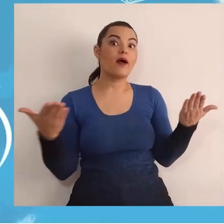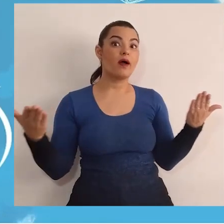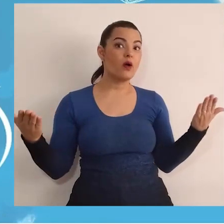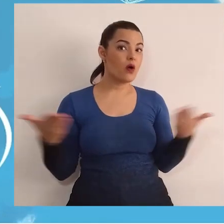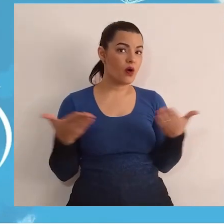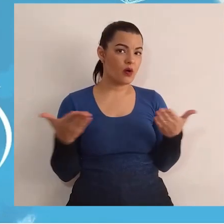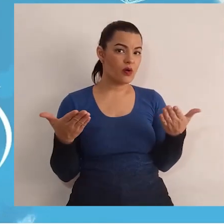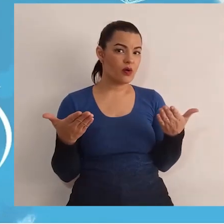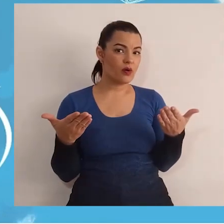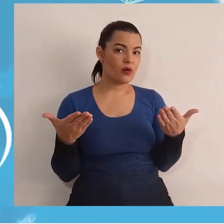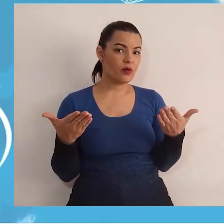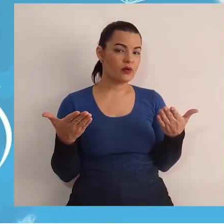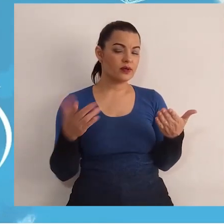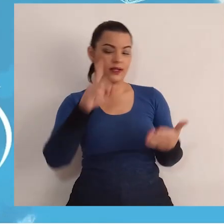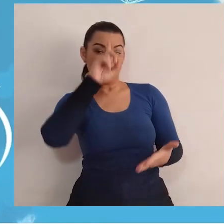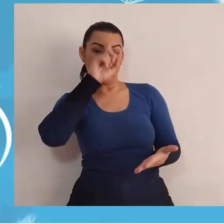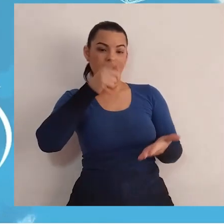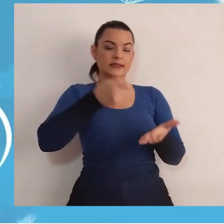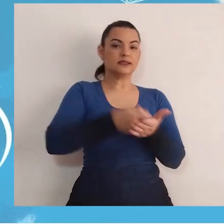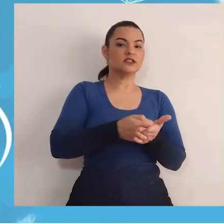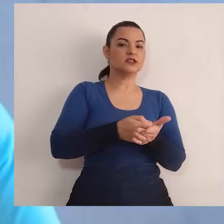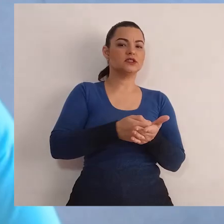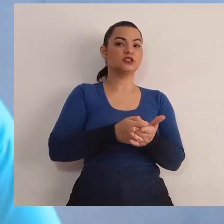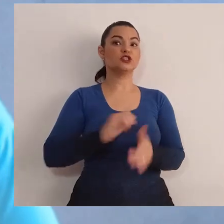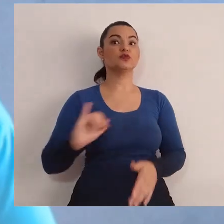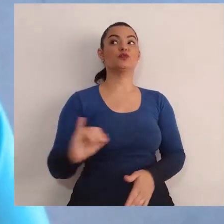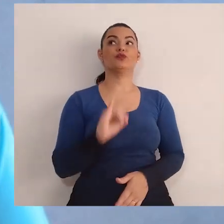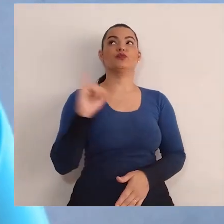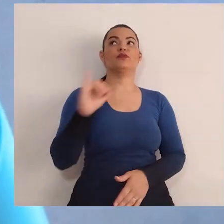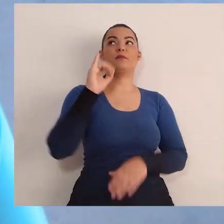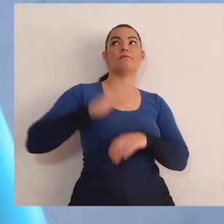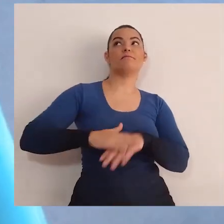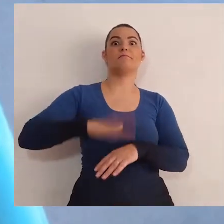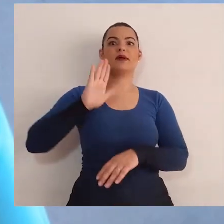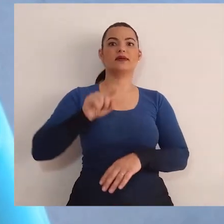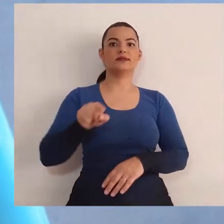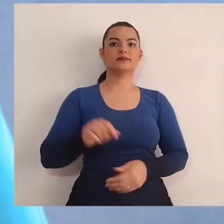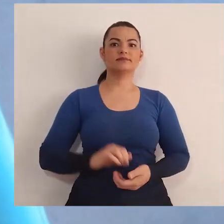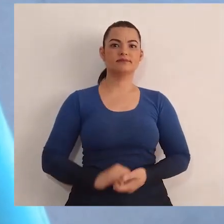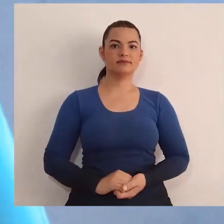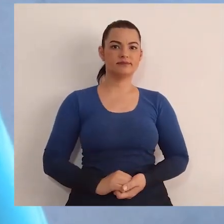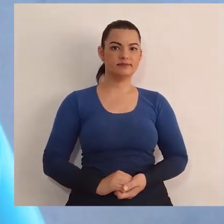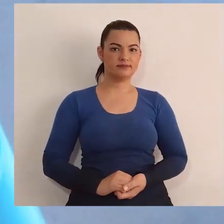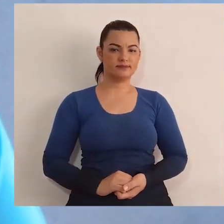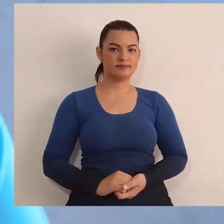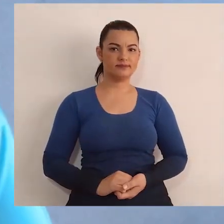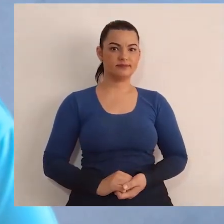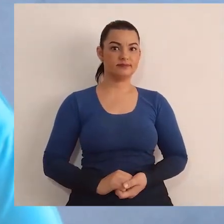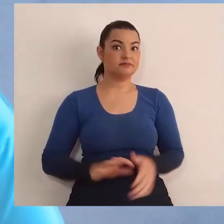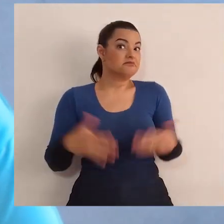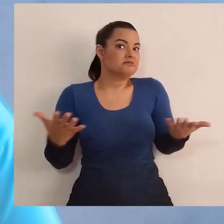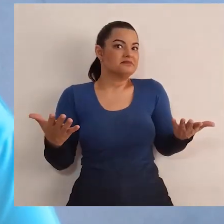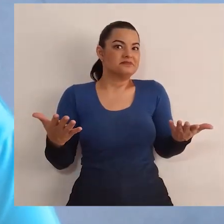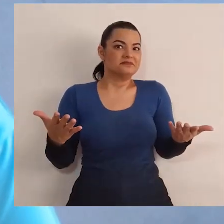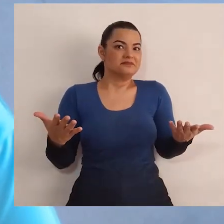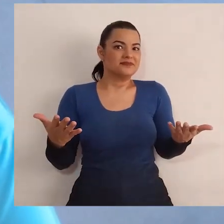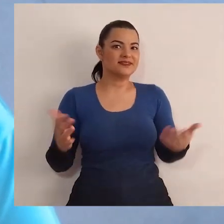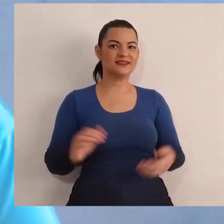Qual seria, nesse momento, a decisão mais importante para você?